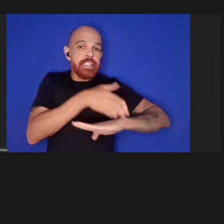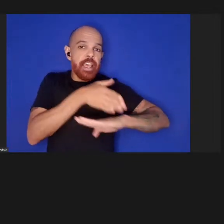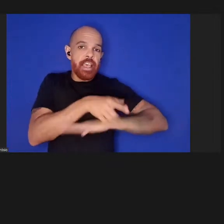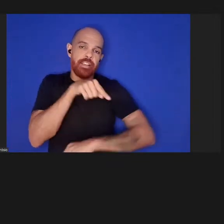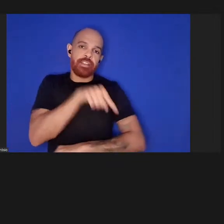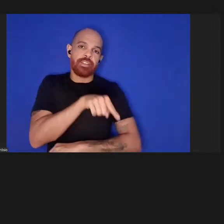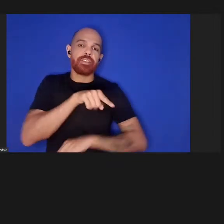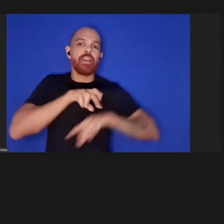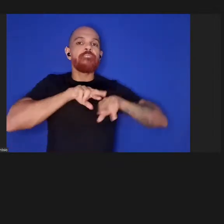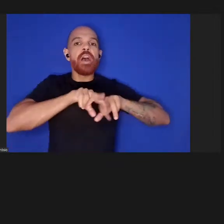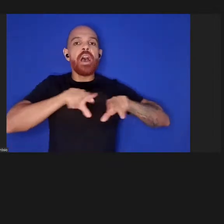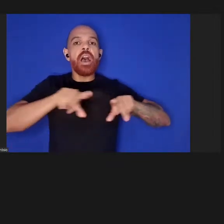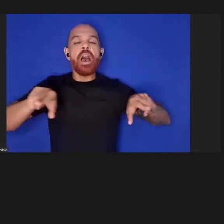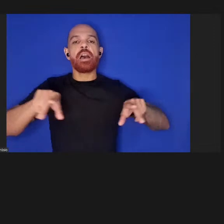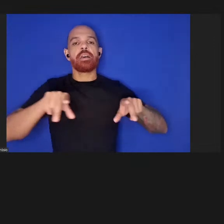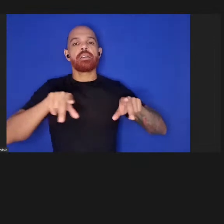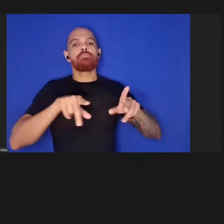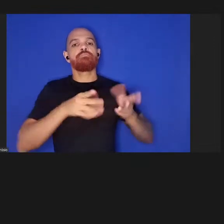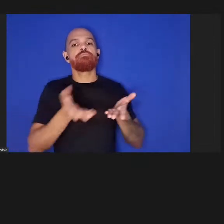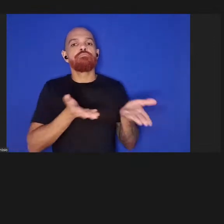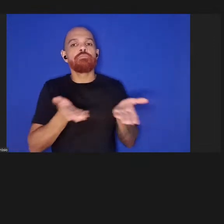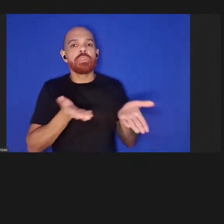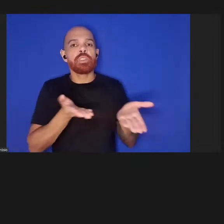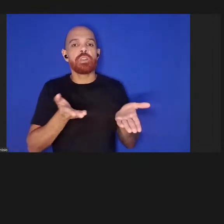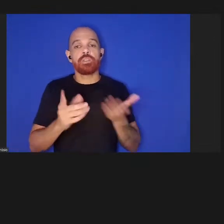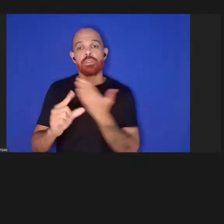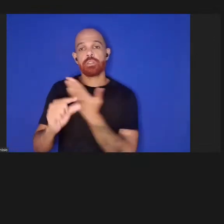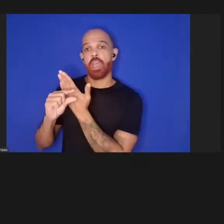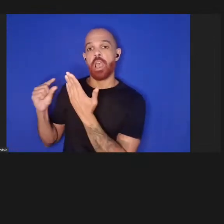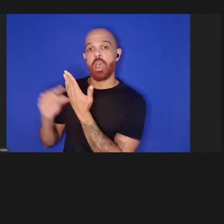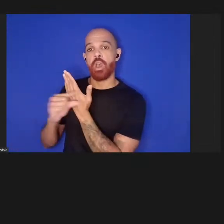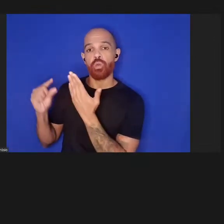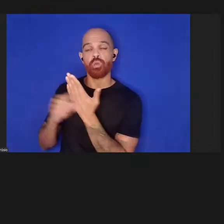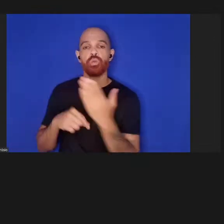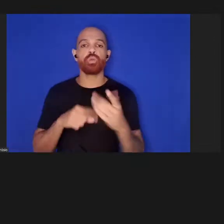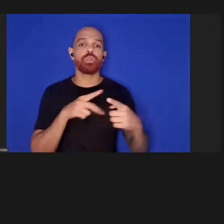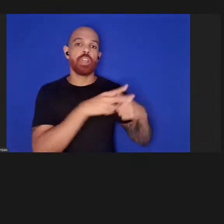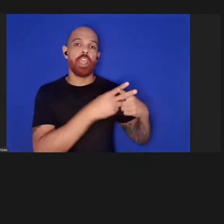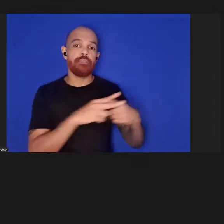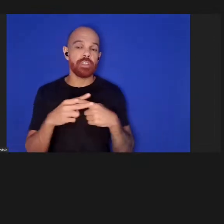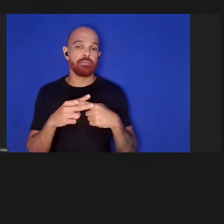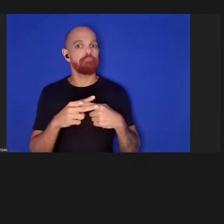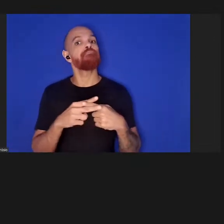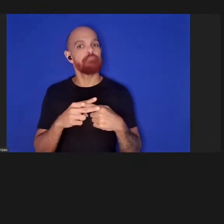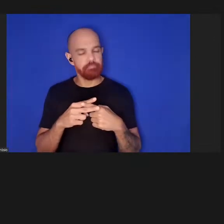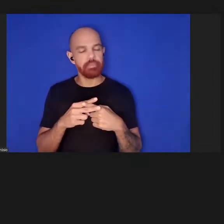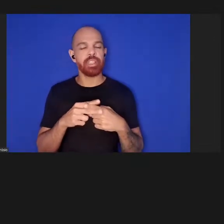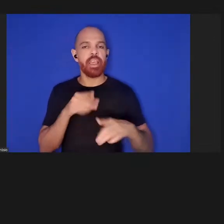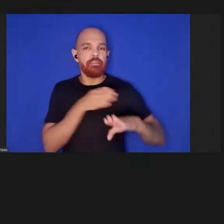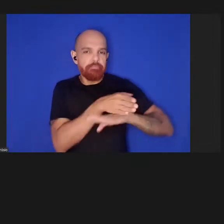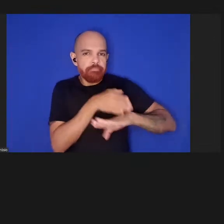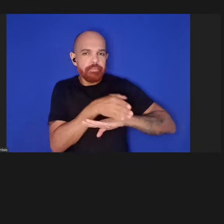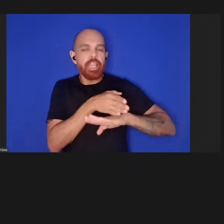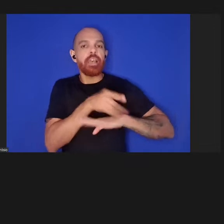intercâmbio entre os autores e os revisores porque isso te dará uma ideia de